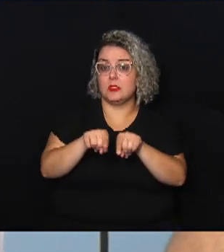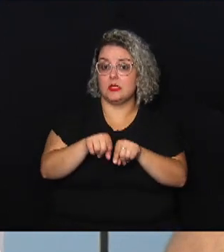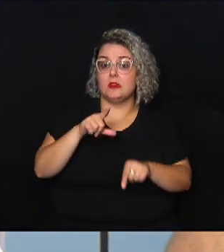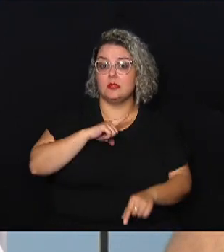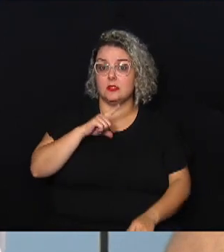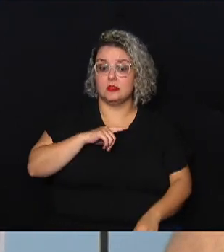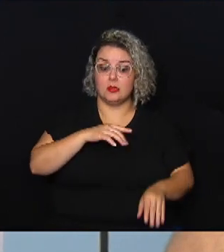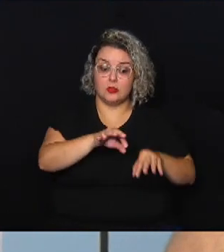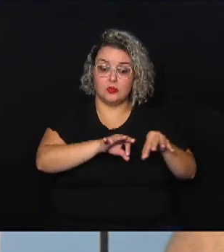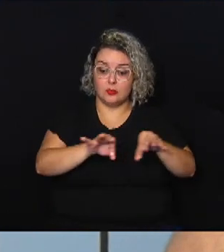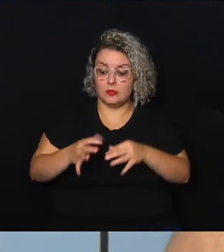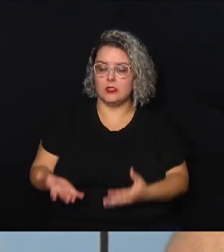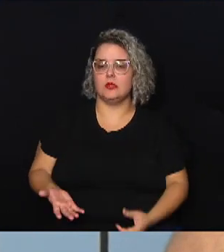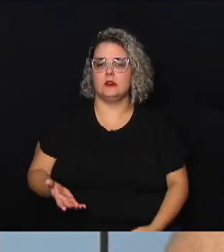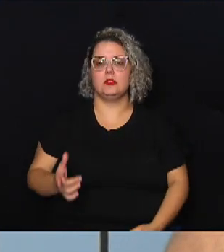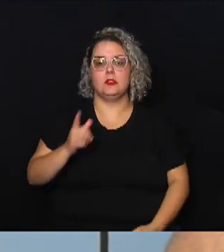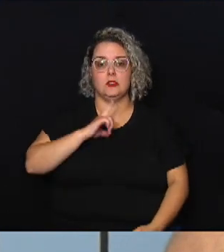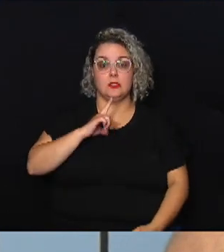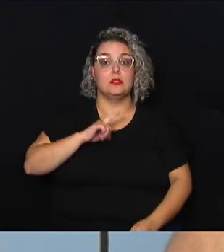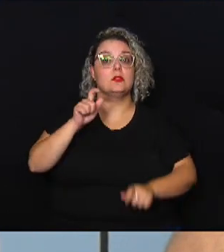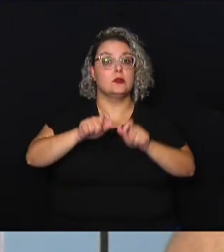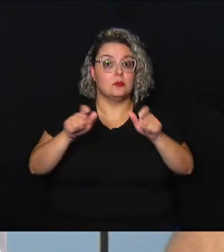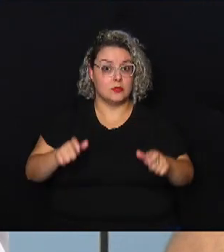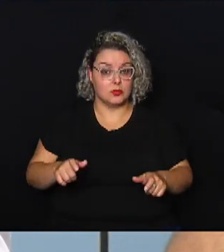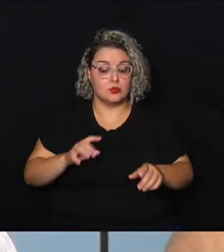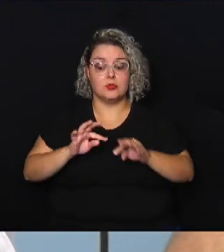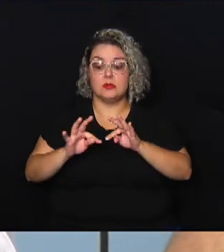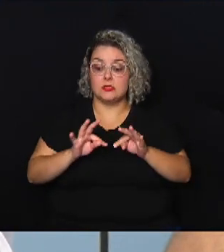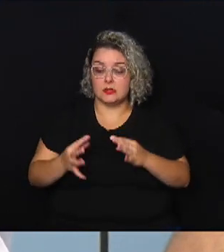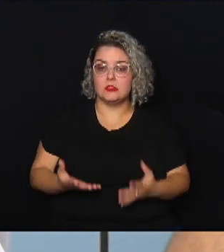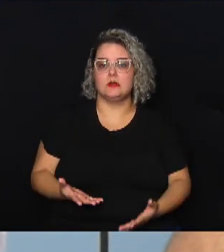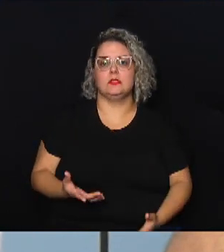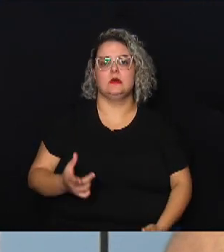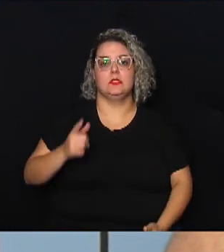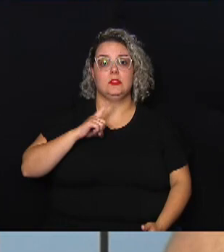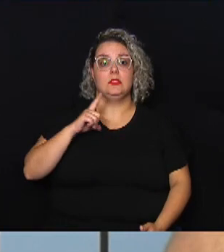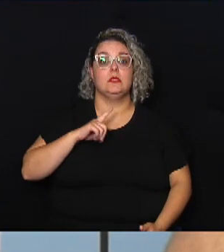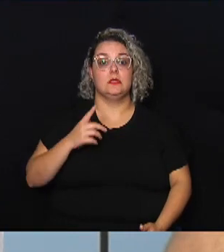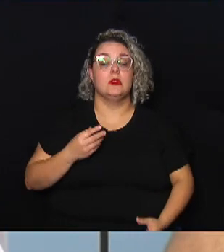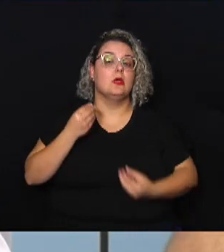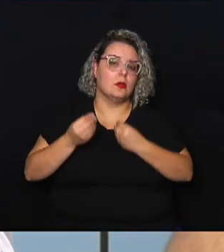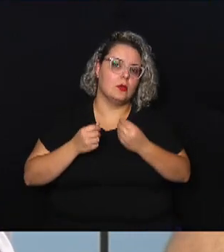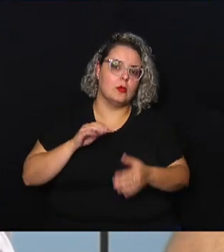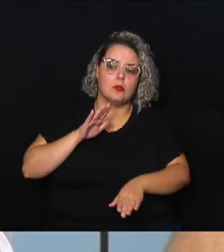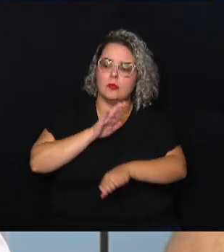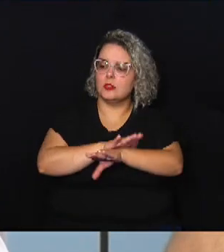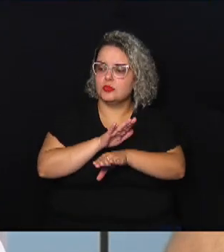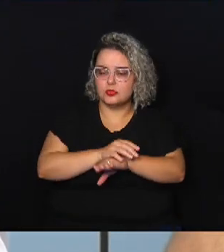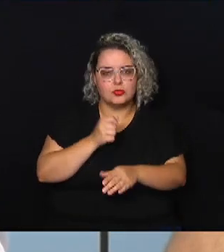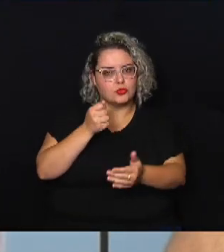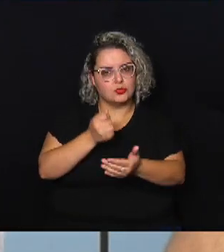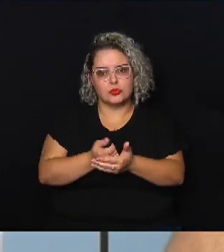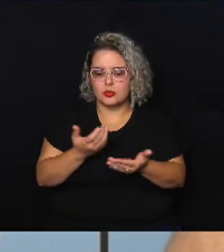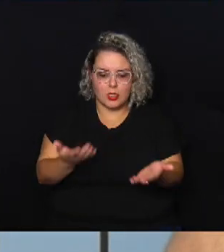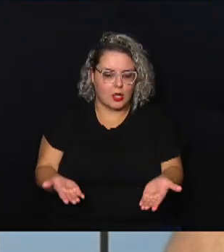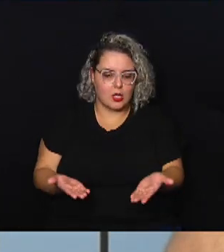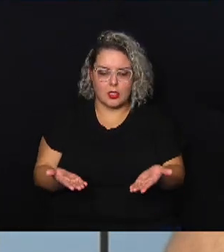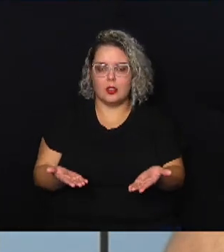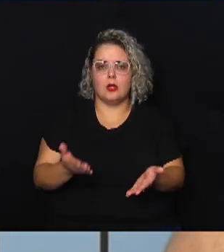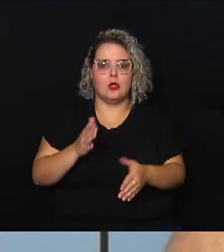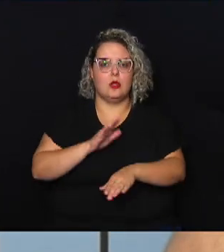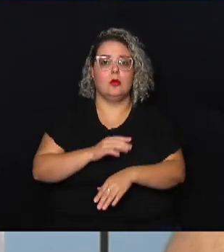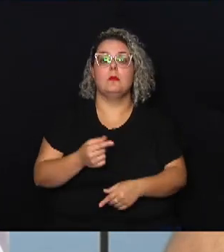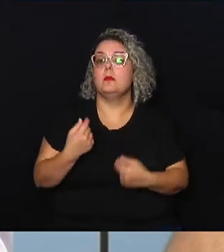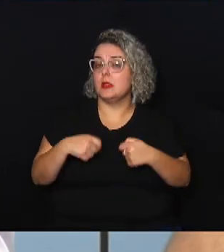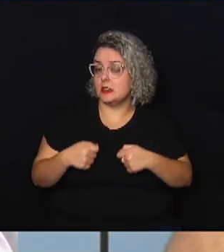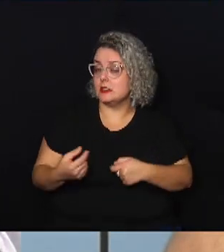do planejamento a gente tem pessoas técnicas que tem condições de contribuir e ajudar a gente tem que ter recursos